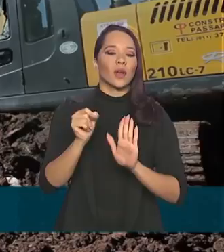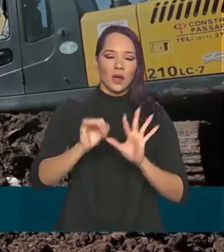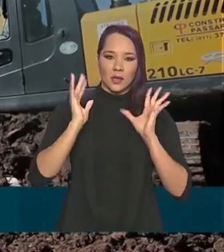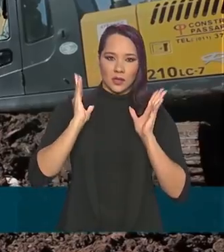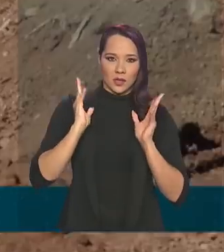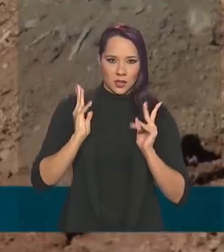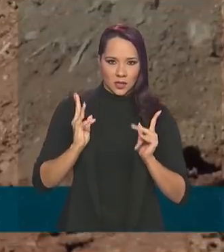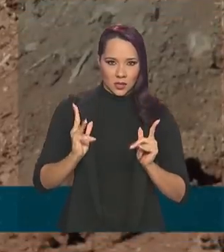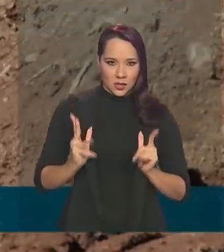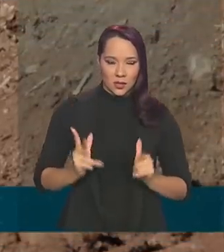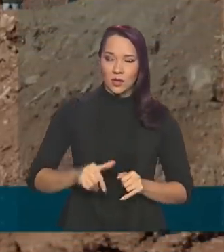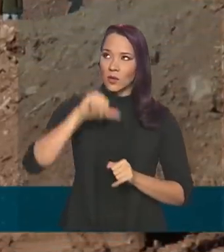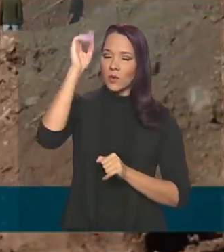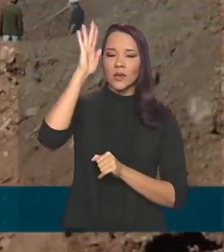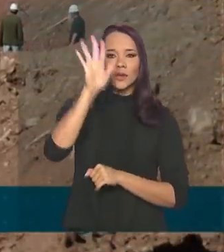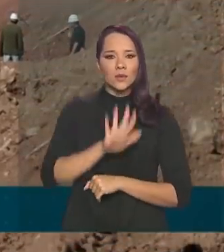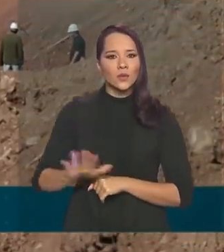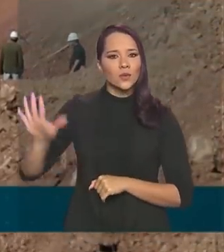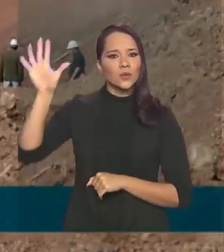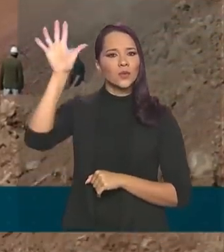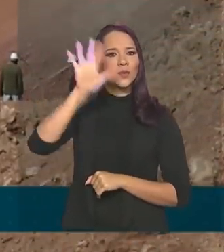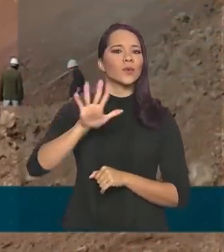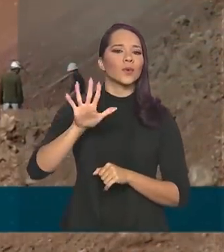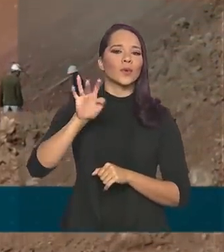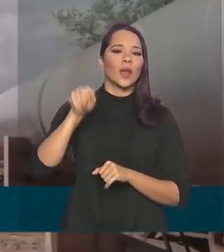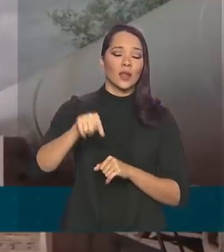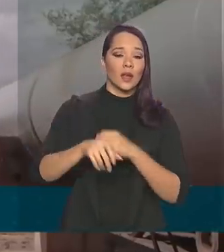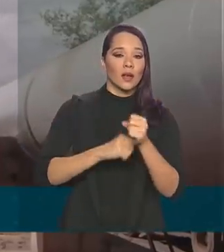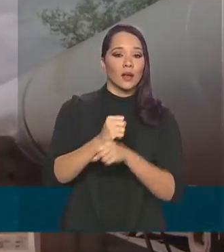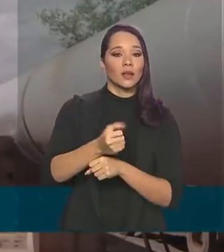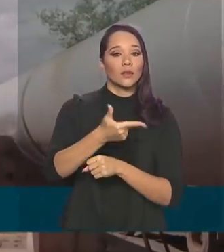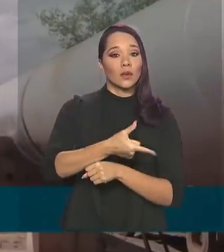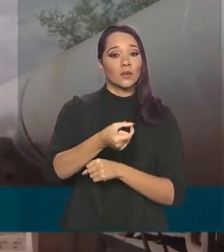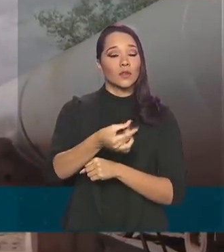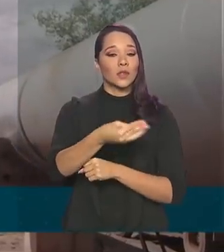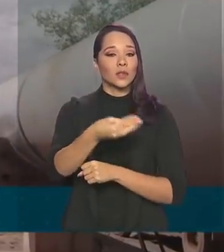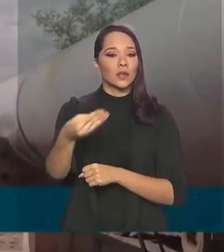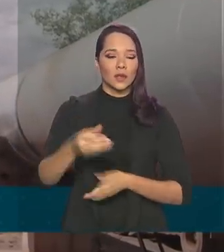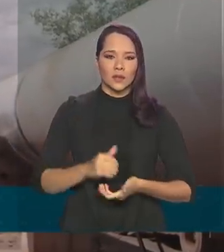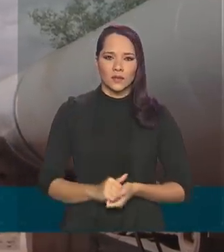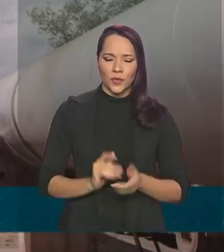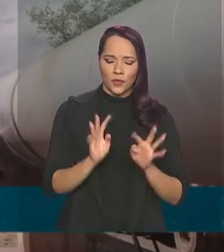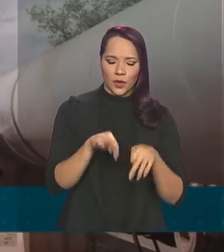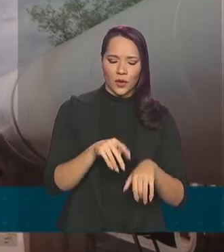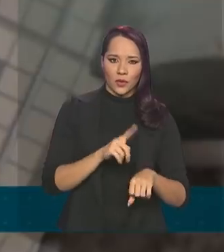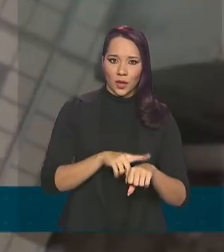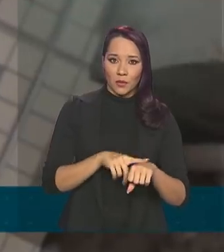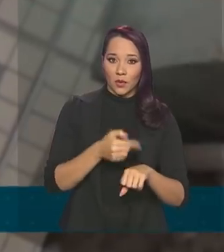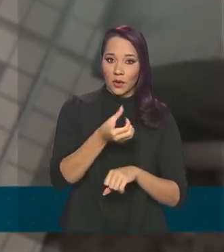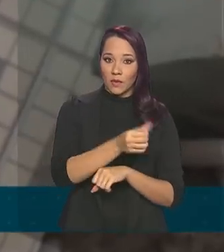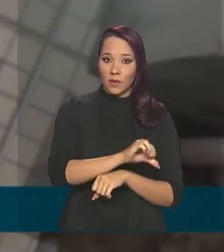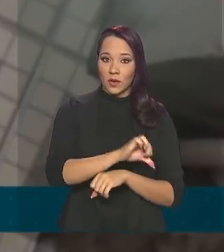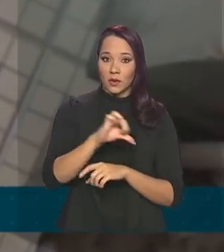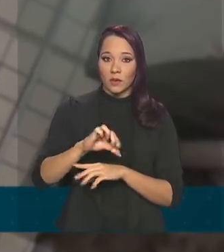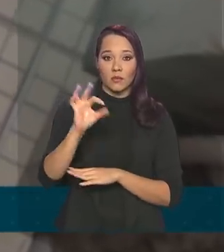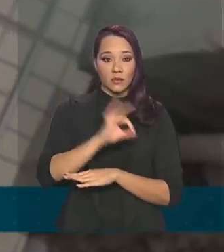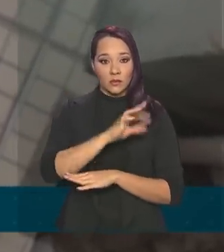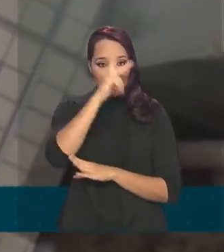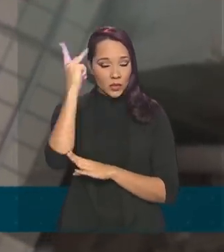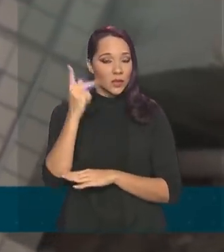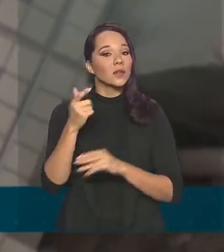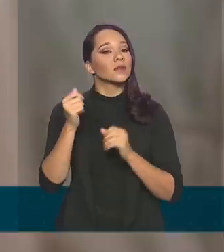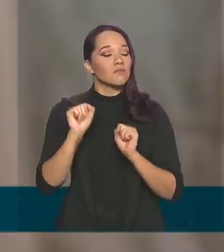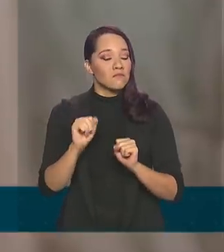saneamento básico no país até 2033. Pela lei, ao final desse prazo, 99% das pessoas